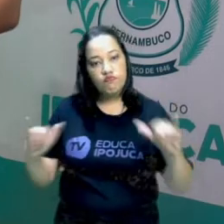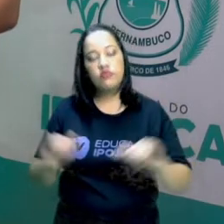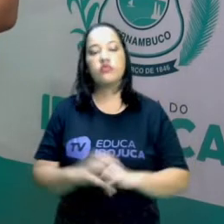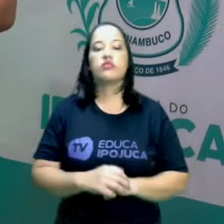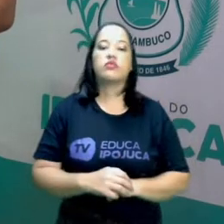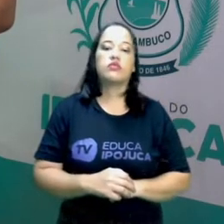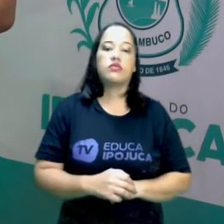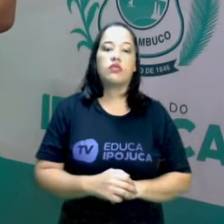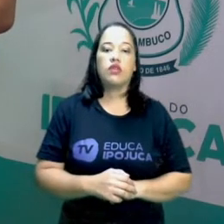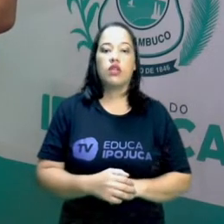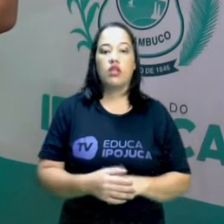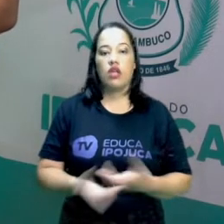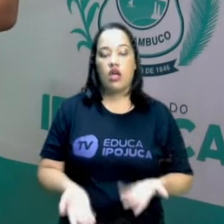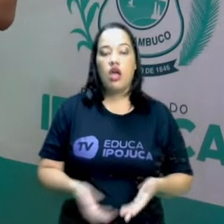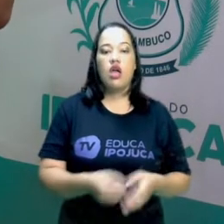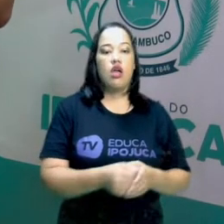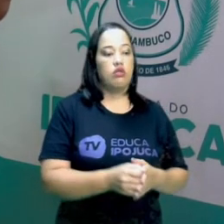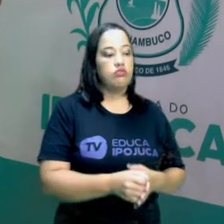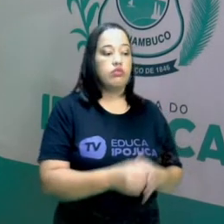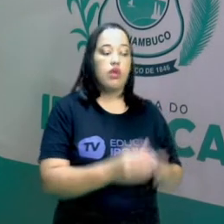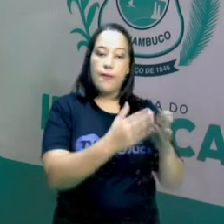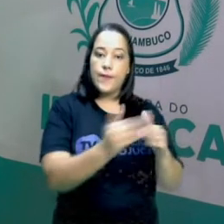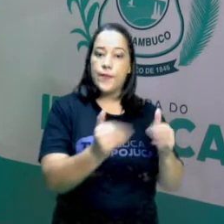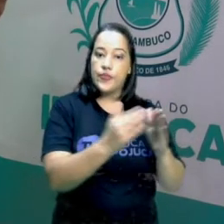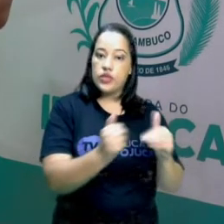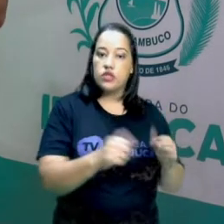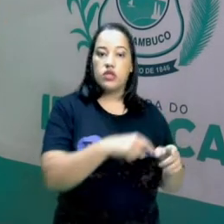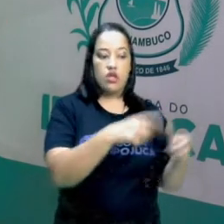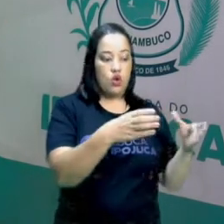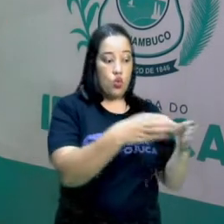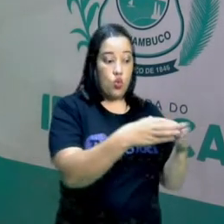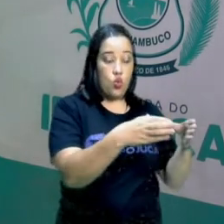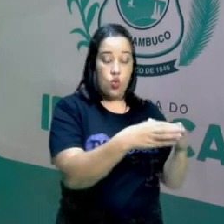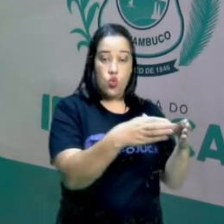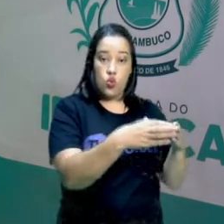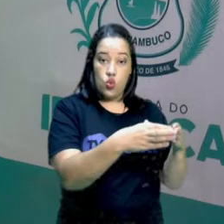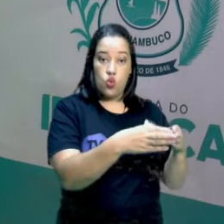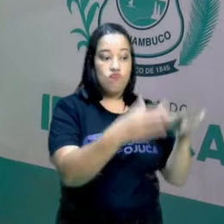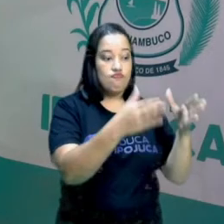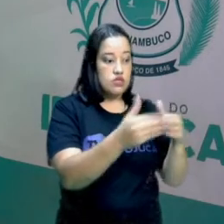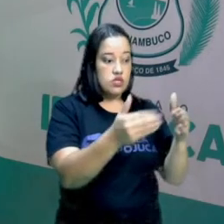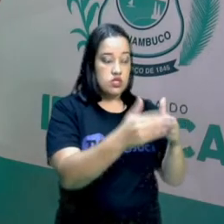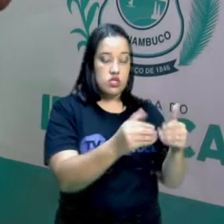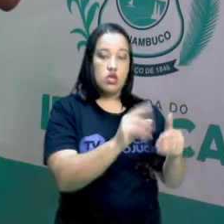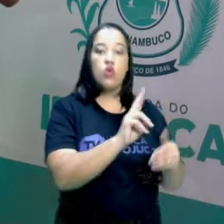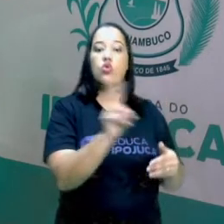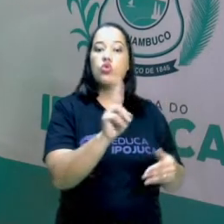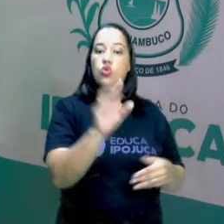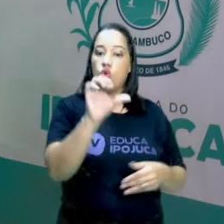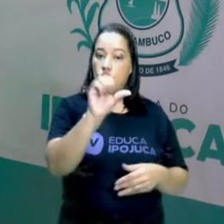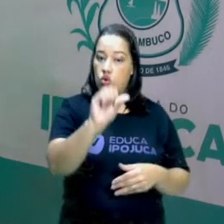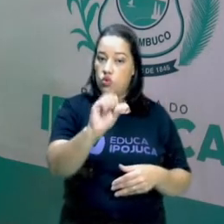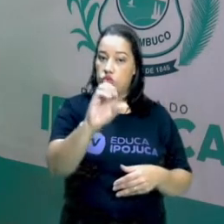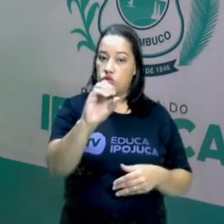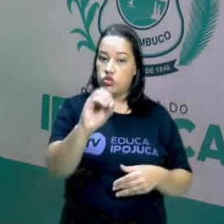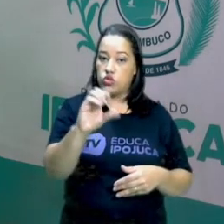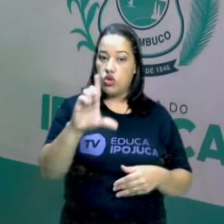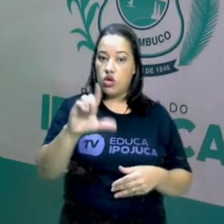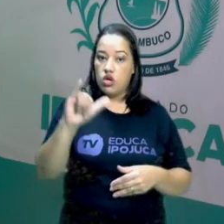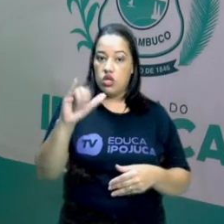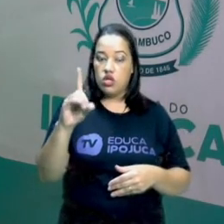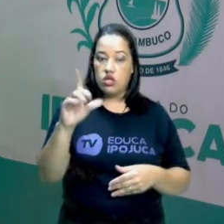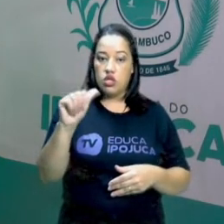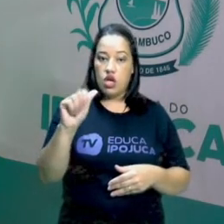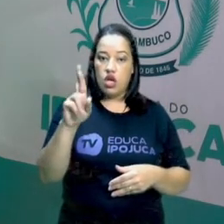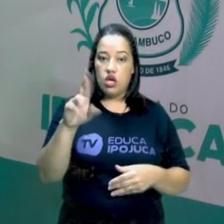O apelo ao público, alvo, que é a palavra solidariedade. Foi um jogo aí muito